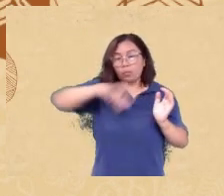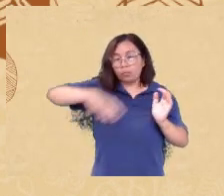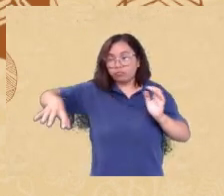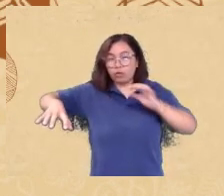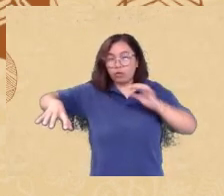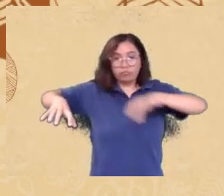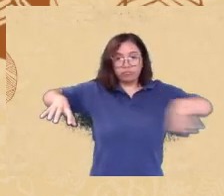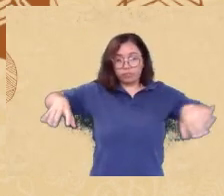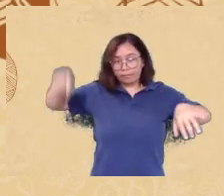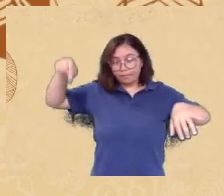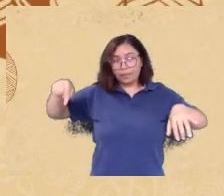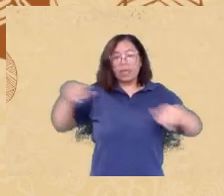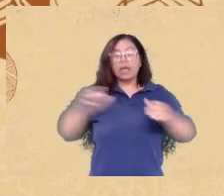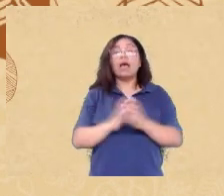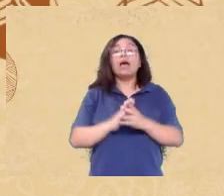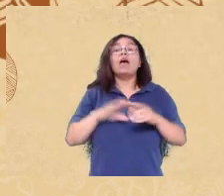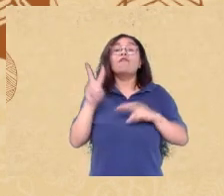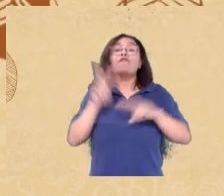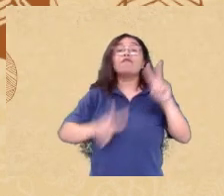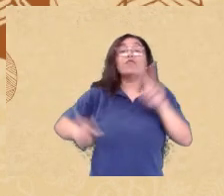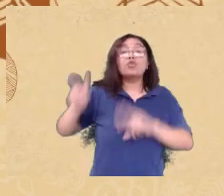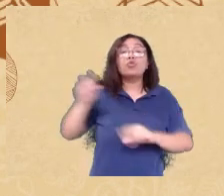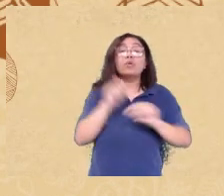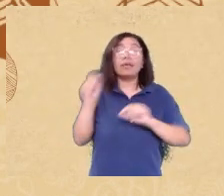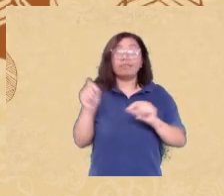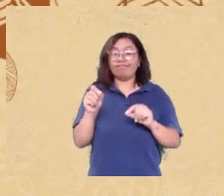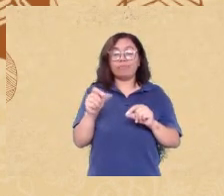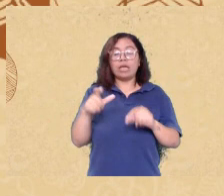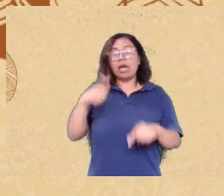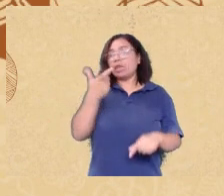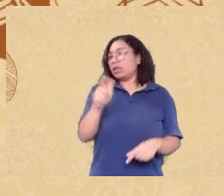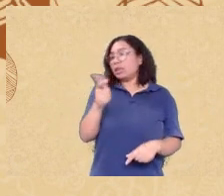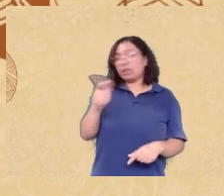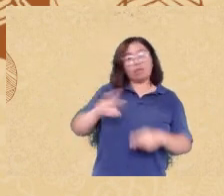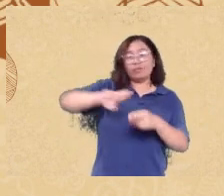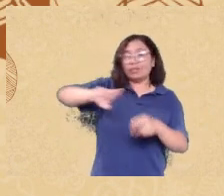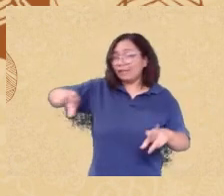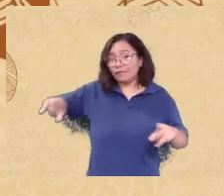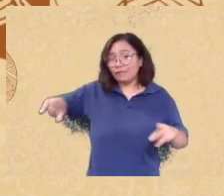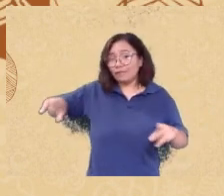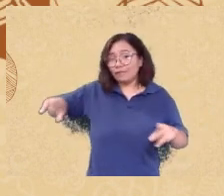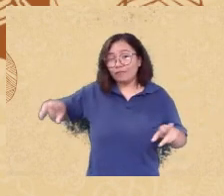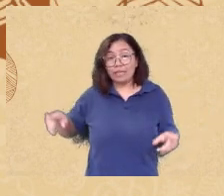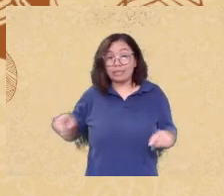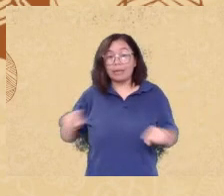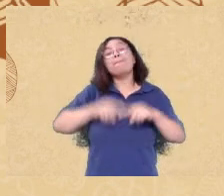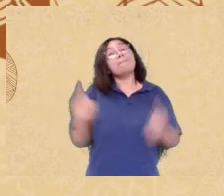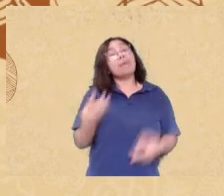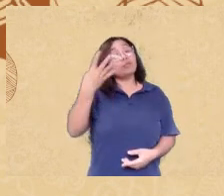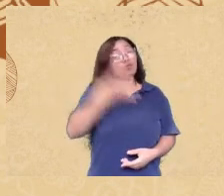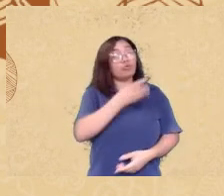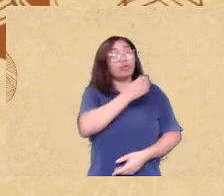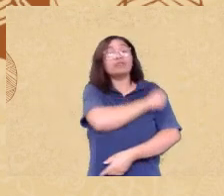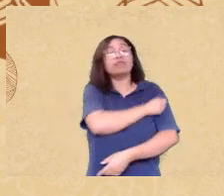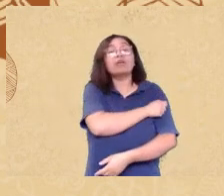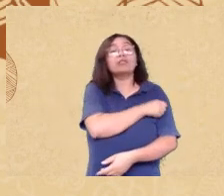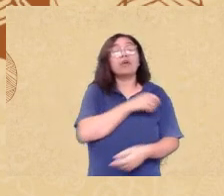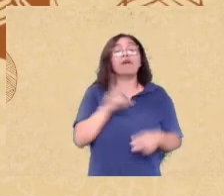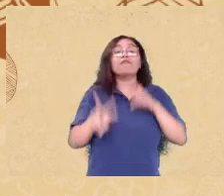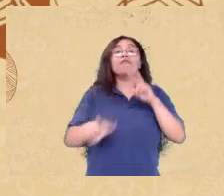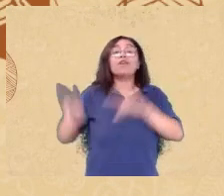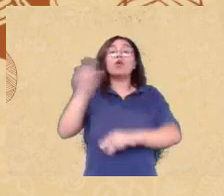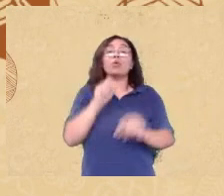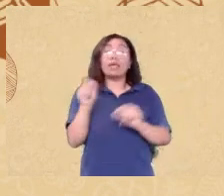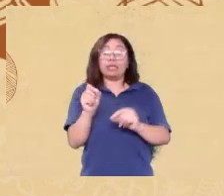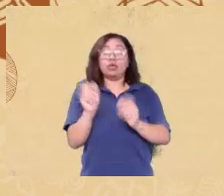nós não observamos diferenças entre esses grupos mas no quarto ano o grupo de etnia caucasiana tem um desempenho muito mais alto